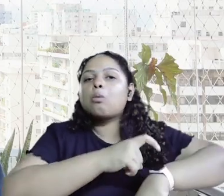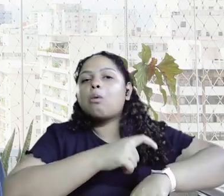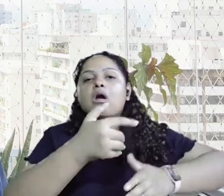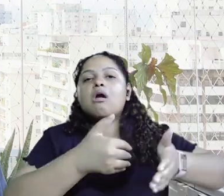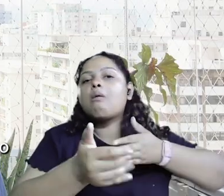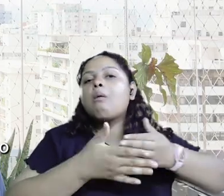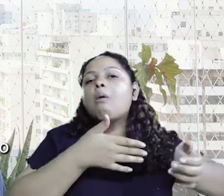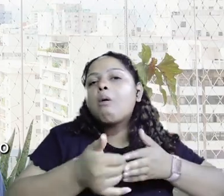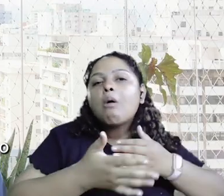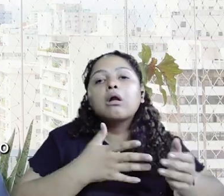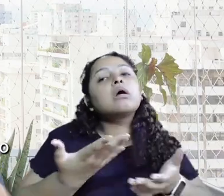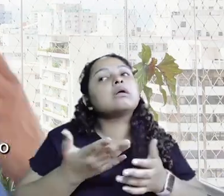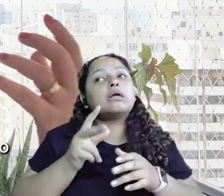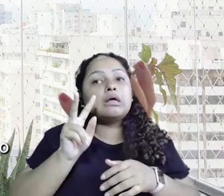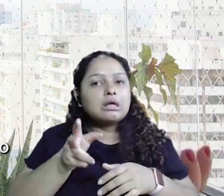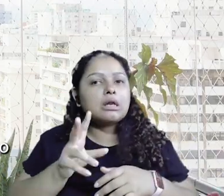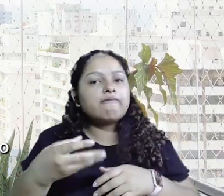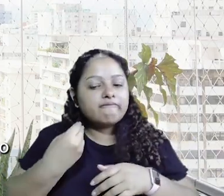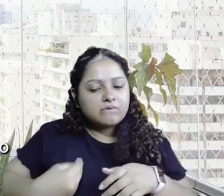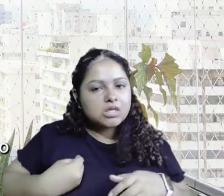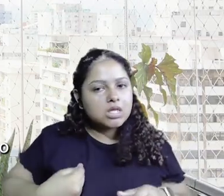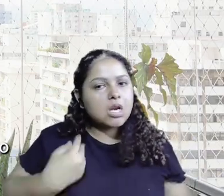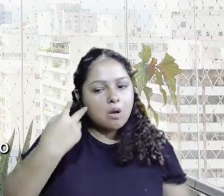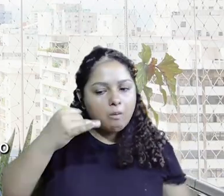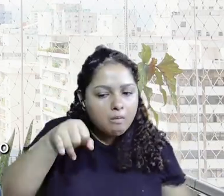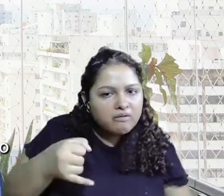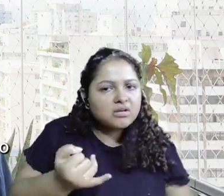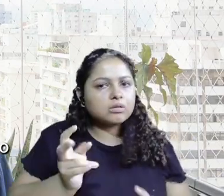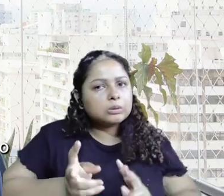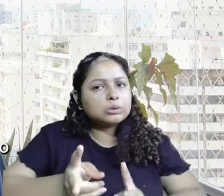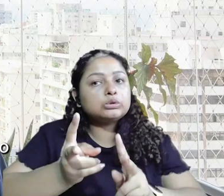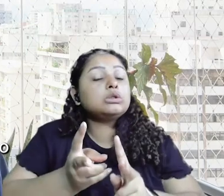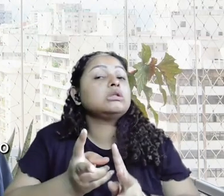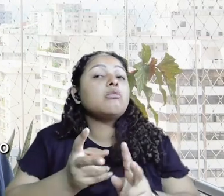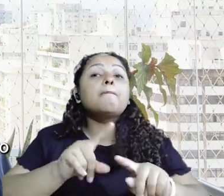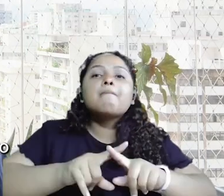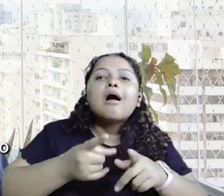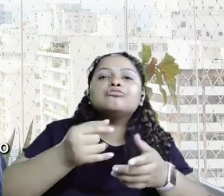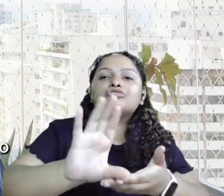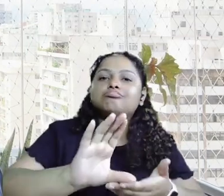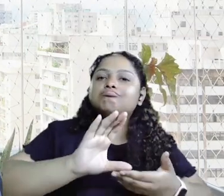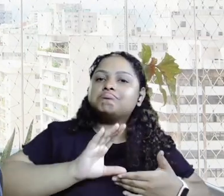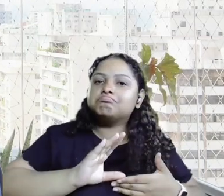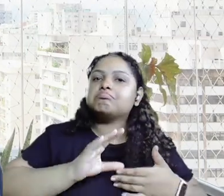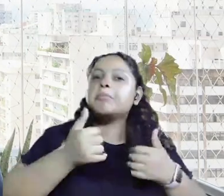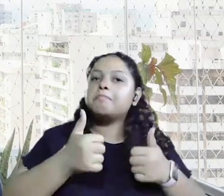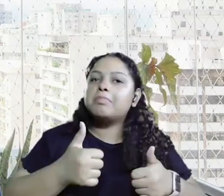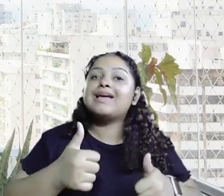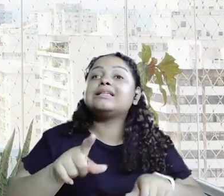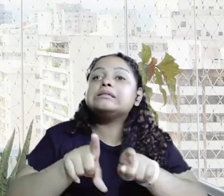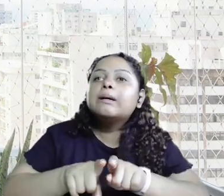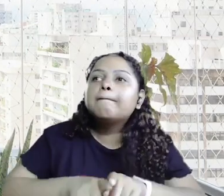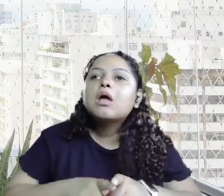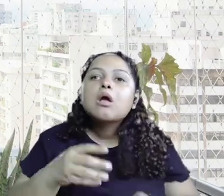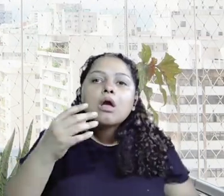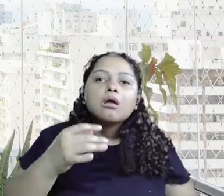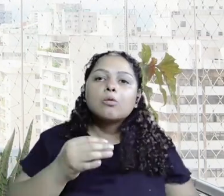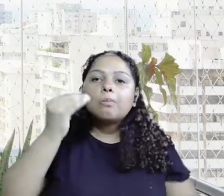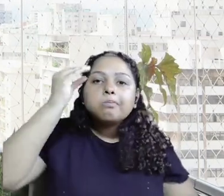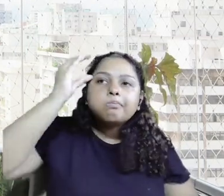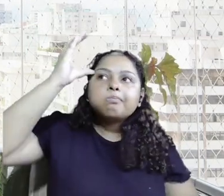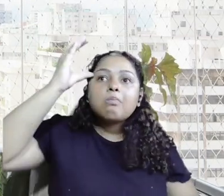num horário flexível, que ele possa continuar aproveitando a maturidade e tendo a sua renda e aportando o seu